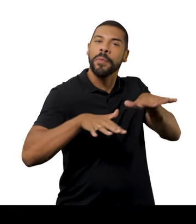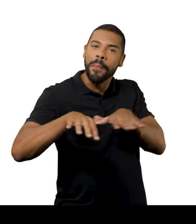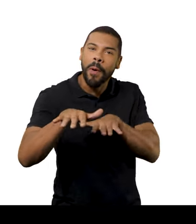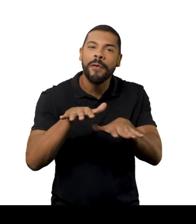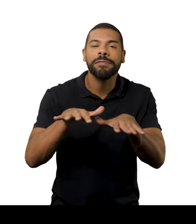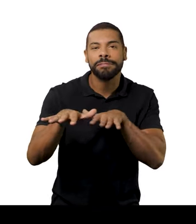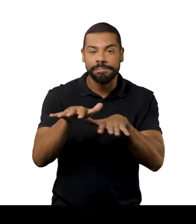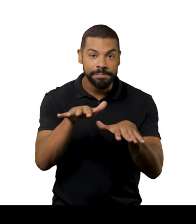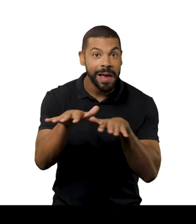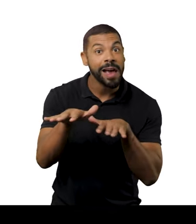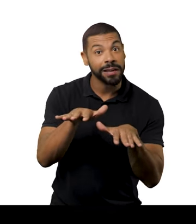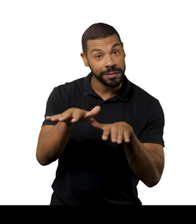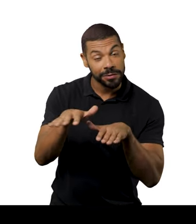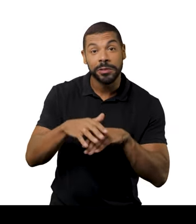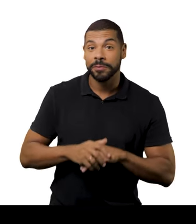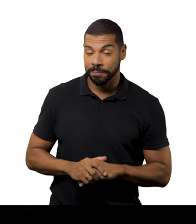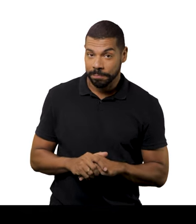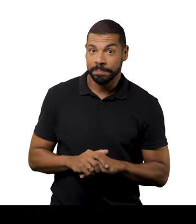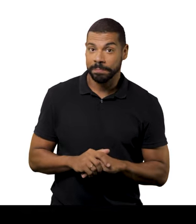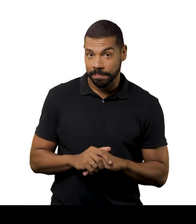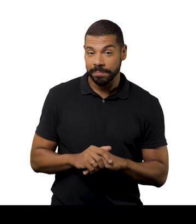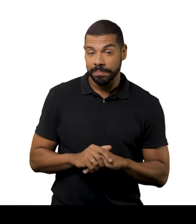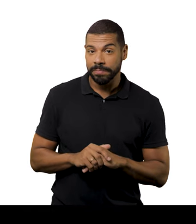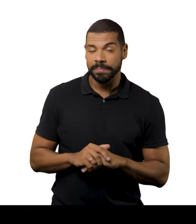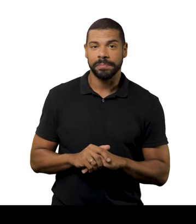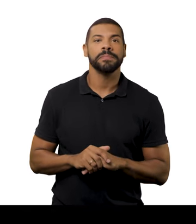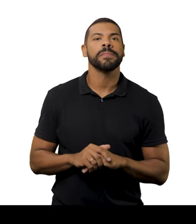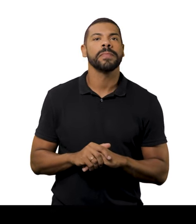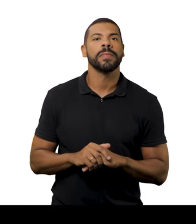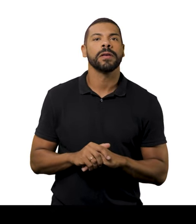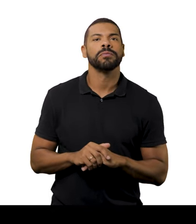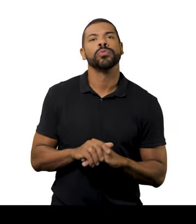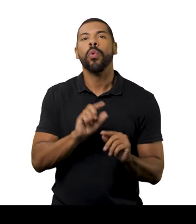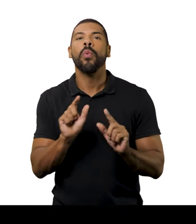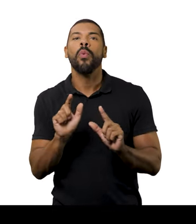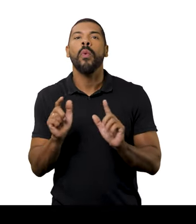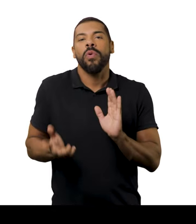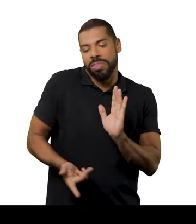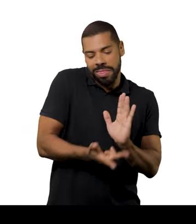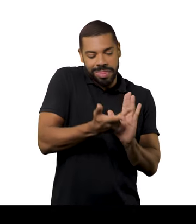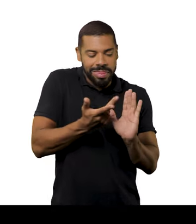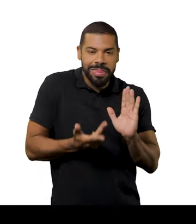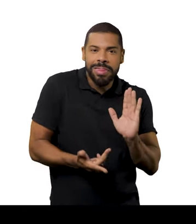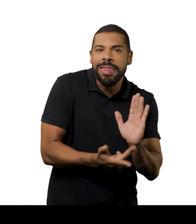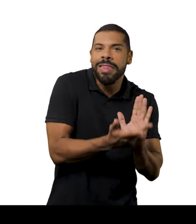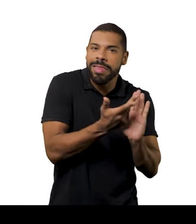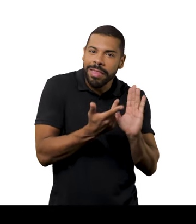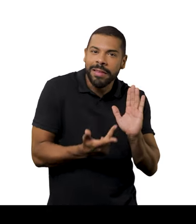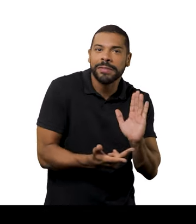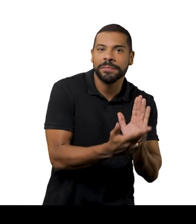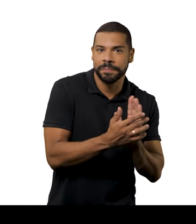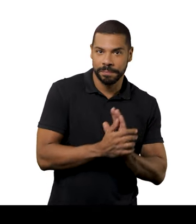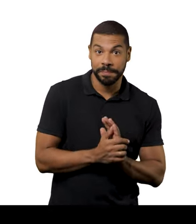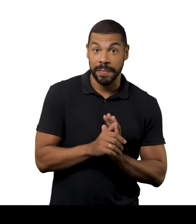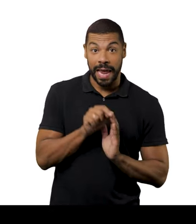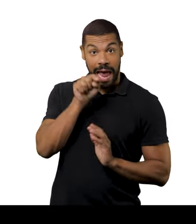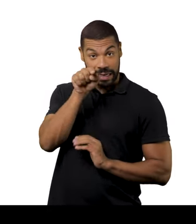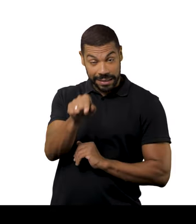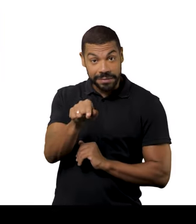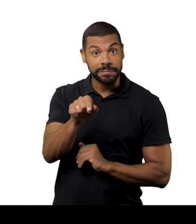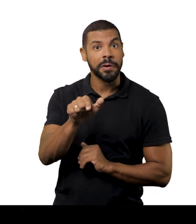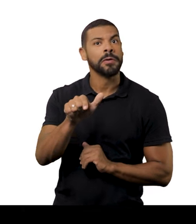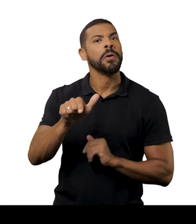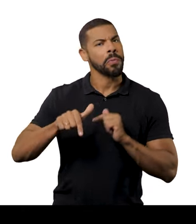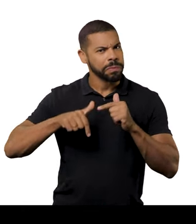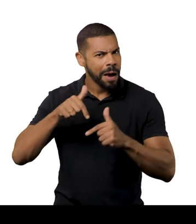trouxeram esse movimento para alguma coisa que inicialmente era um desenho mais risco,